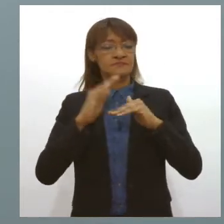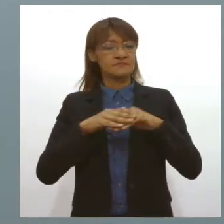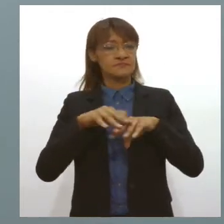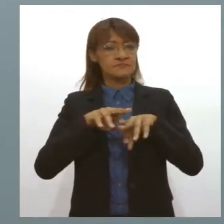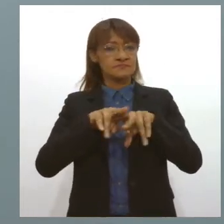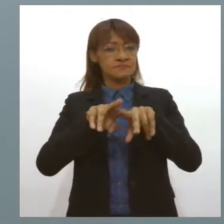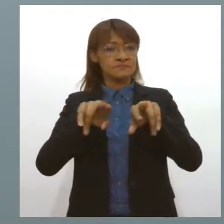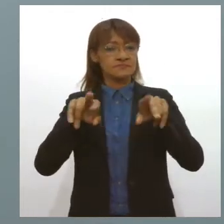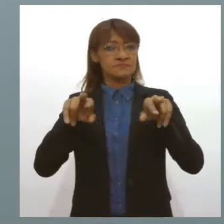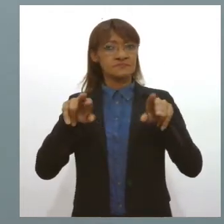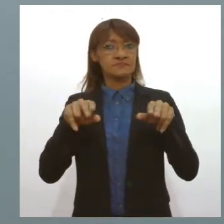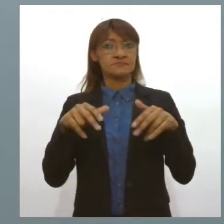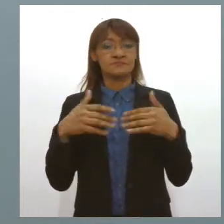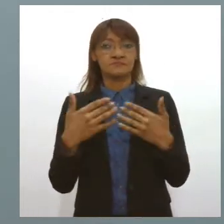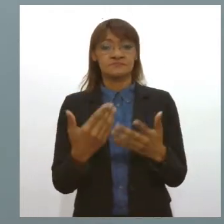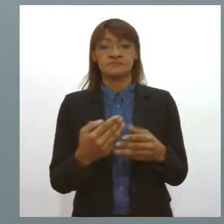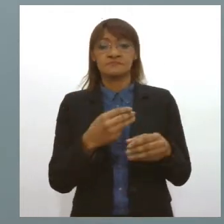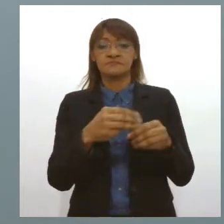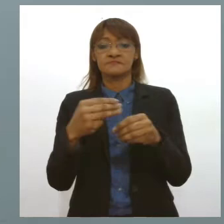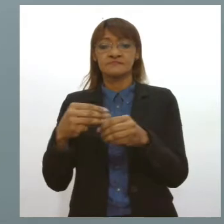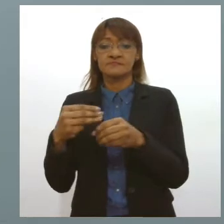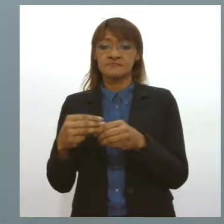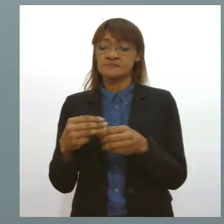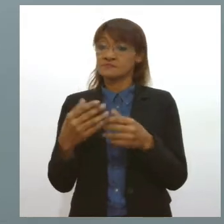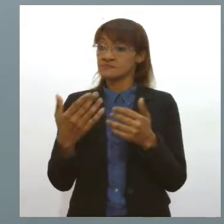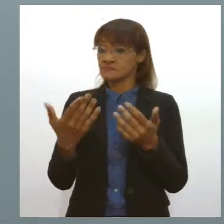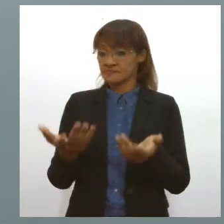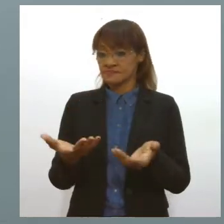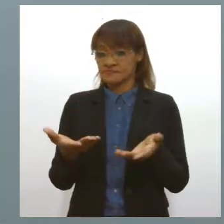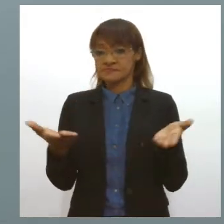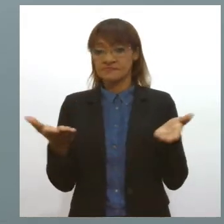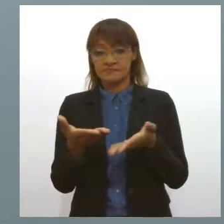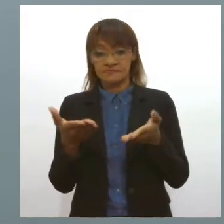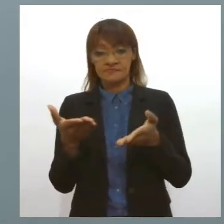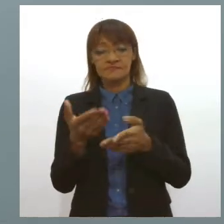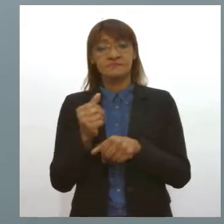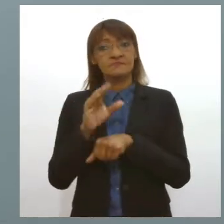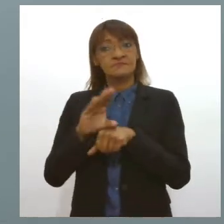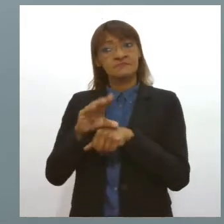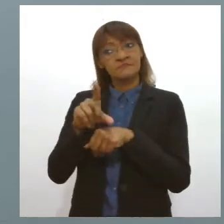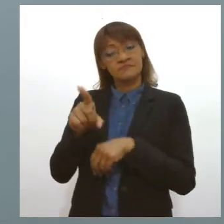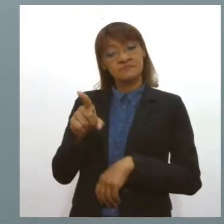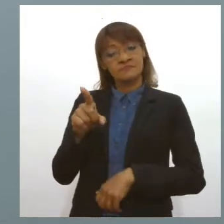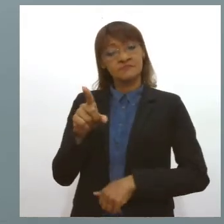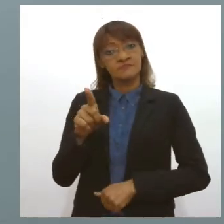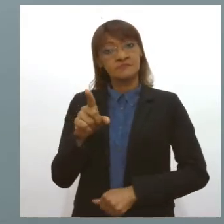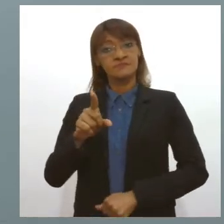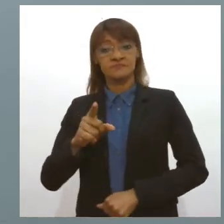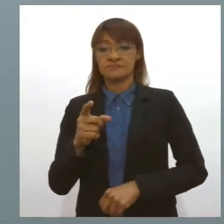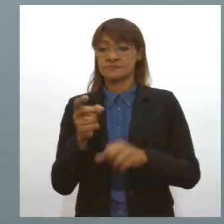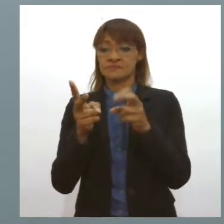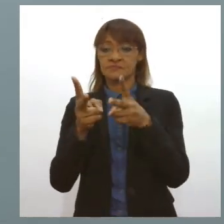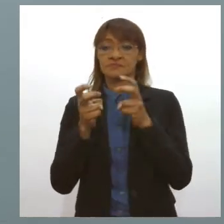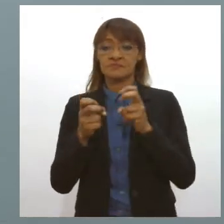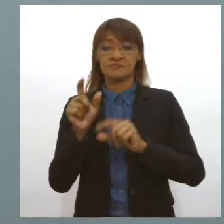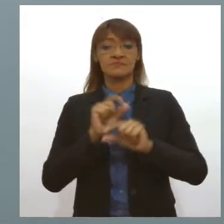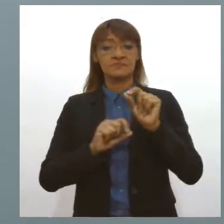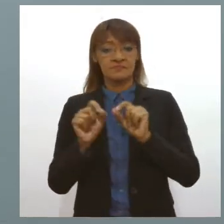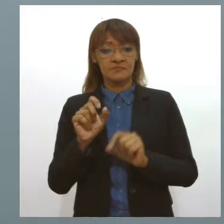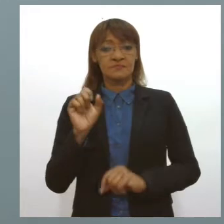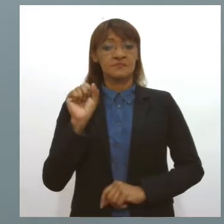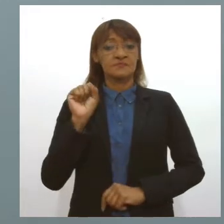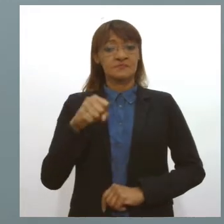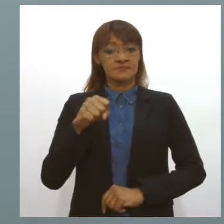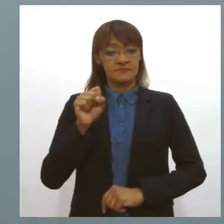outros municípios que acompanham esse curso. E a gente notou que houve uma melhora sim no primeiro